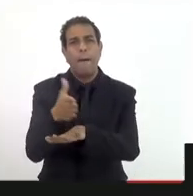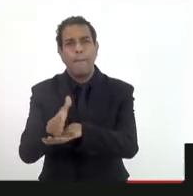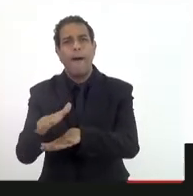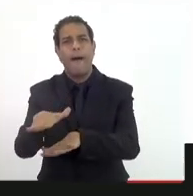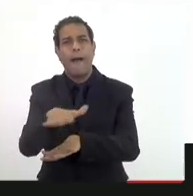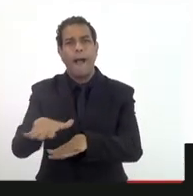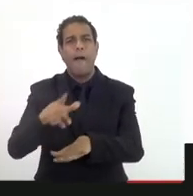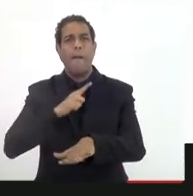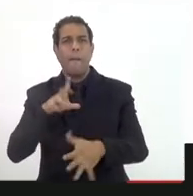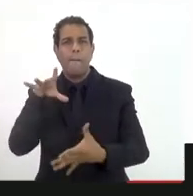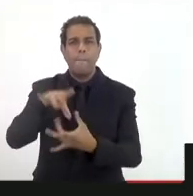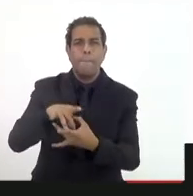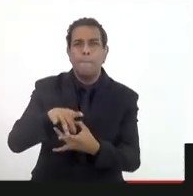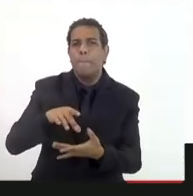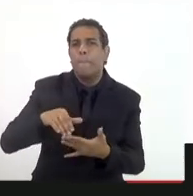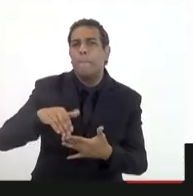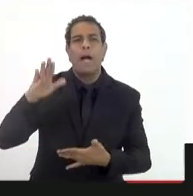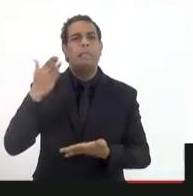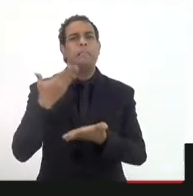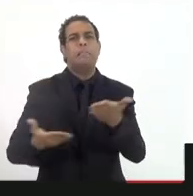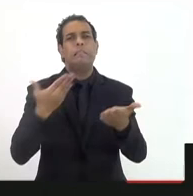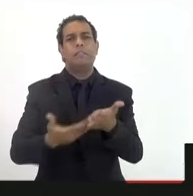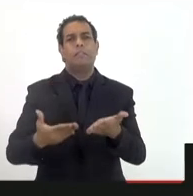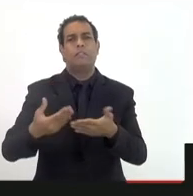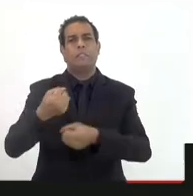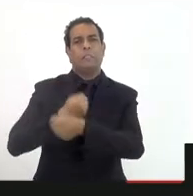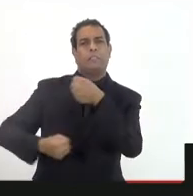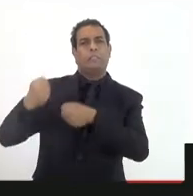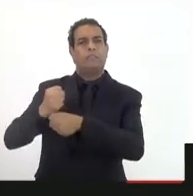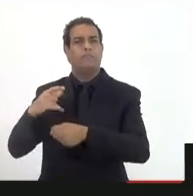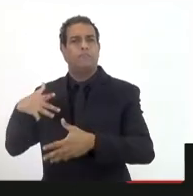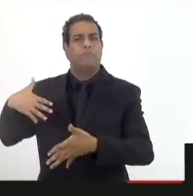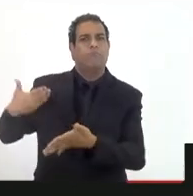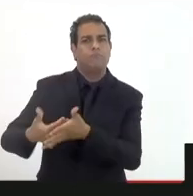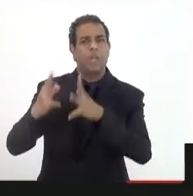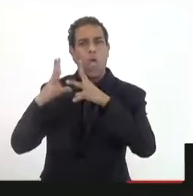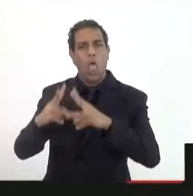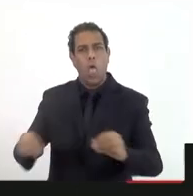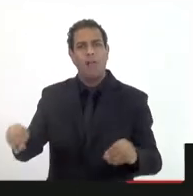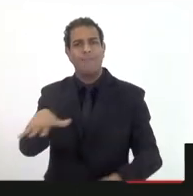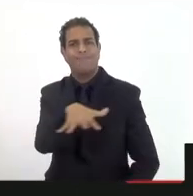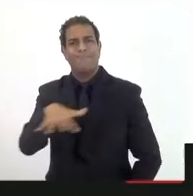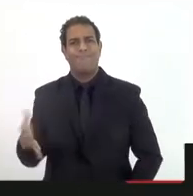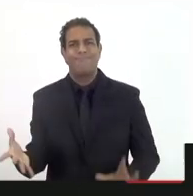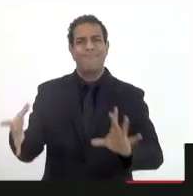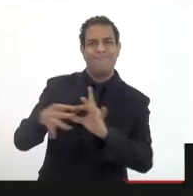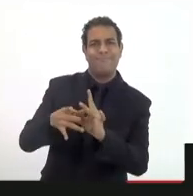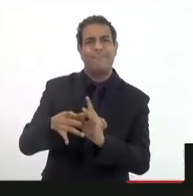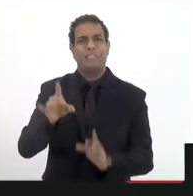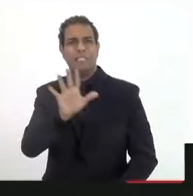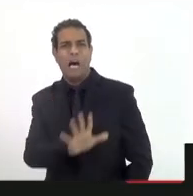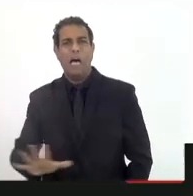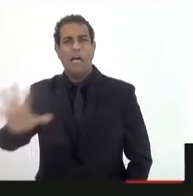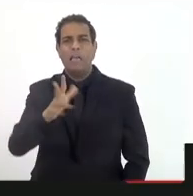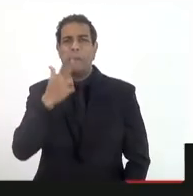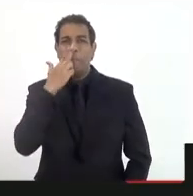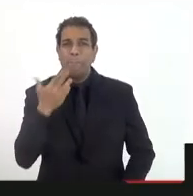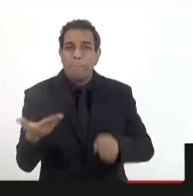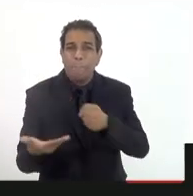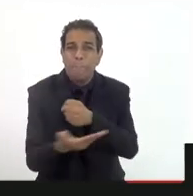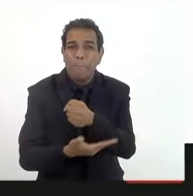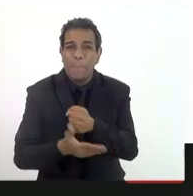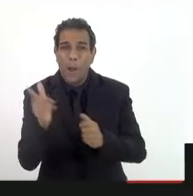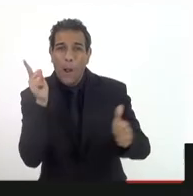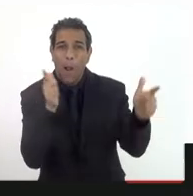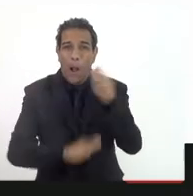alguns já viram isso, né, que mais perdeu desde os anos 70 a participação na economia nacional. Com isso, a gente tem pouca base para arrecadação